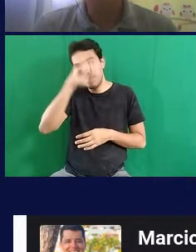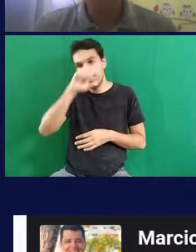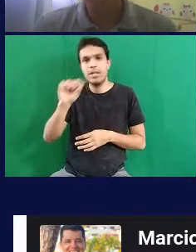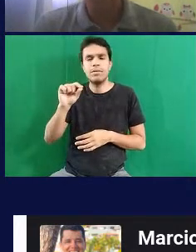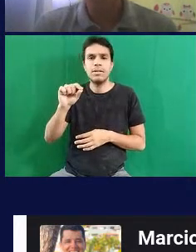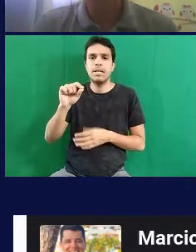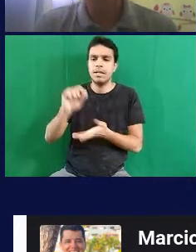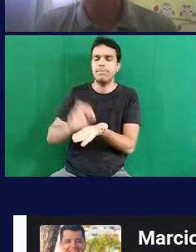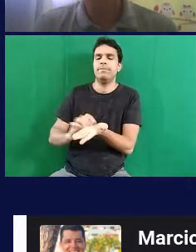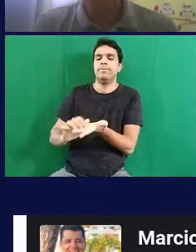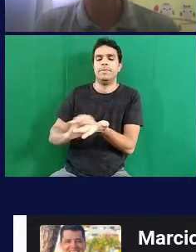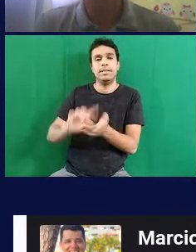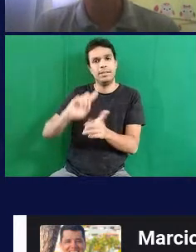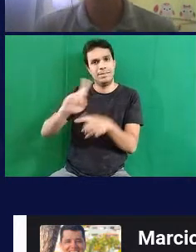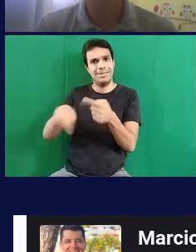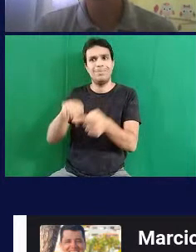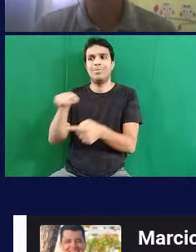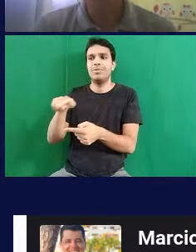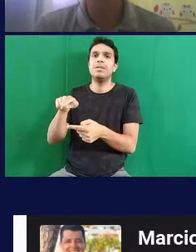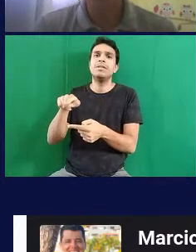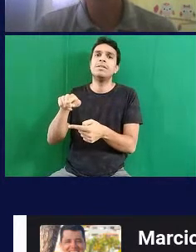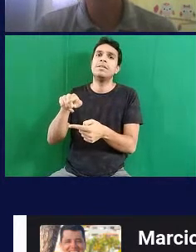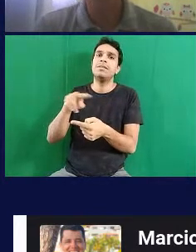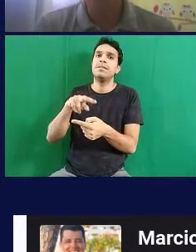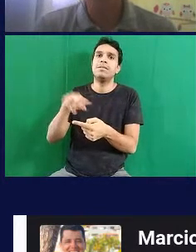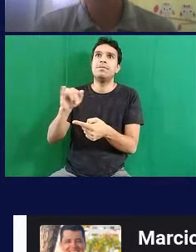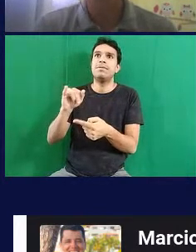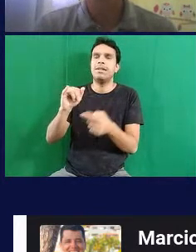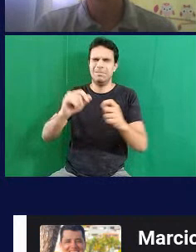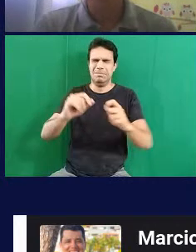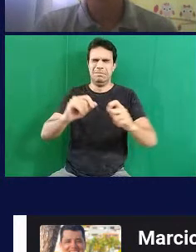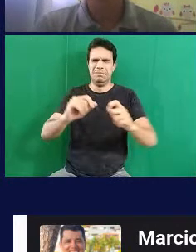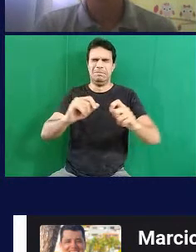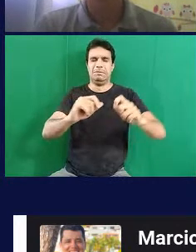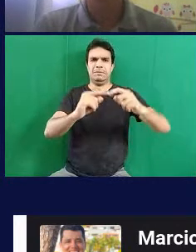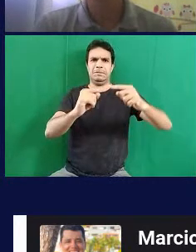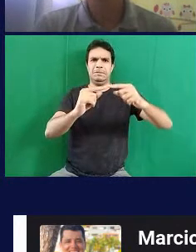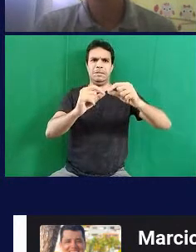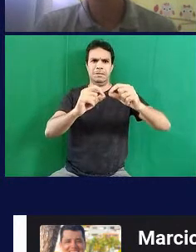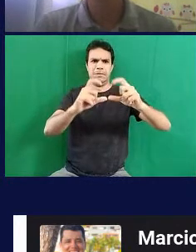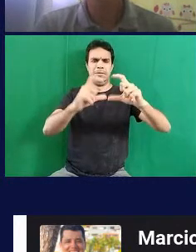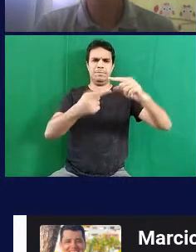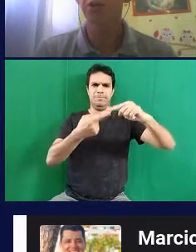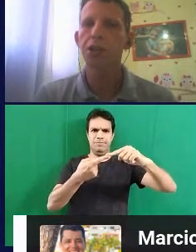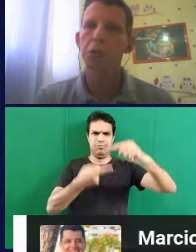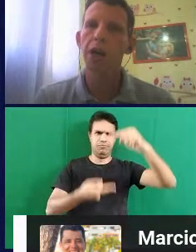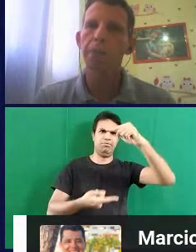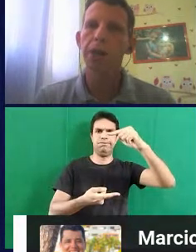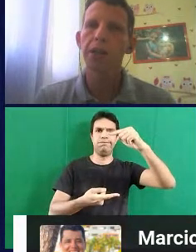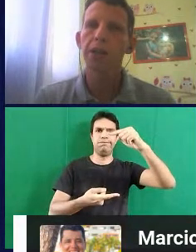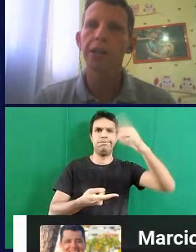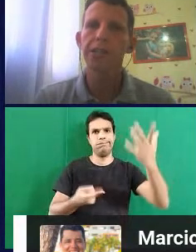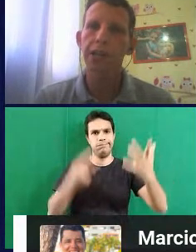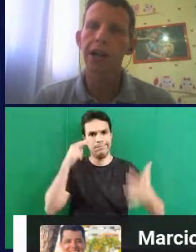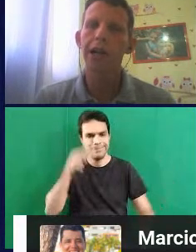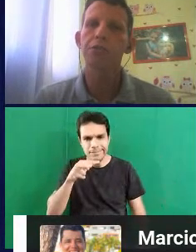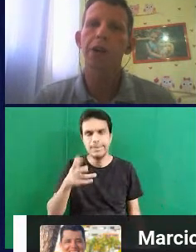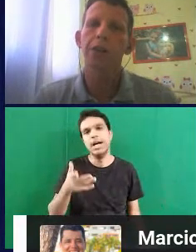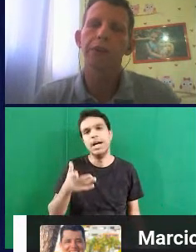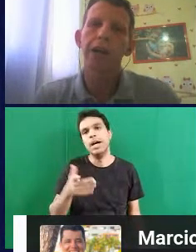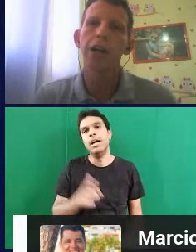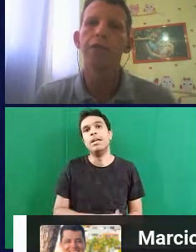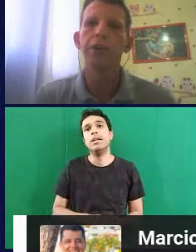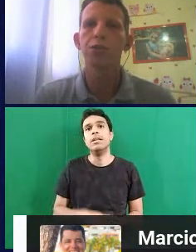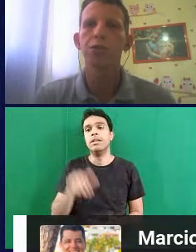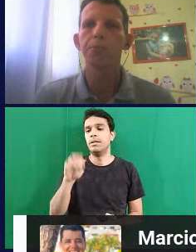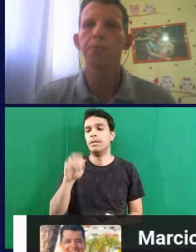adianta que daqui a pouco você vai estar colocando uma fonte muito enorme. Tá bom? Espero que eu tenha respondido. A questão da BNT, nesse caso,